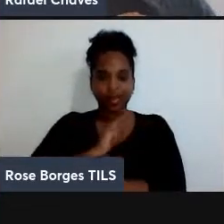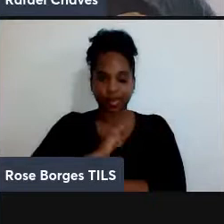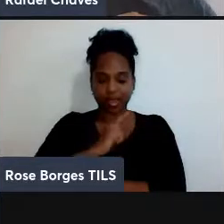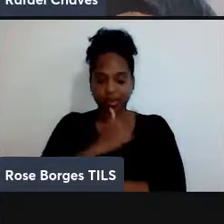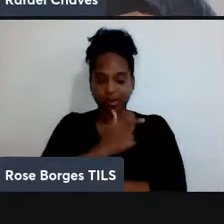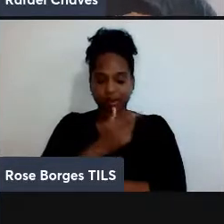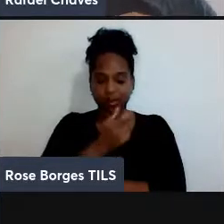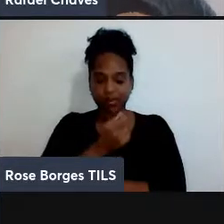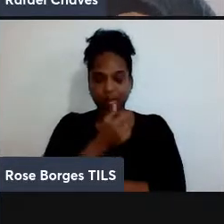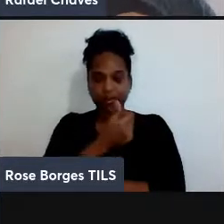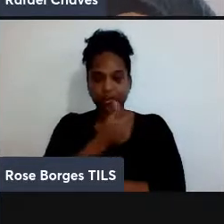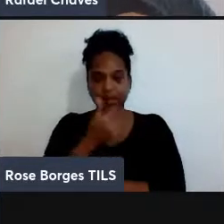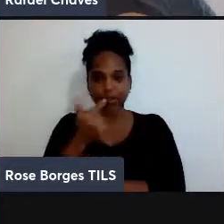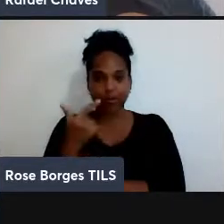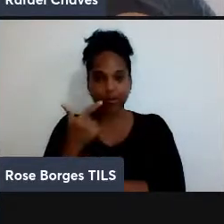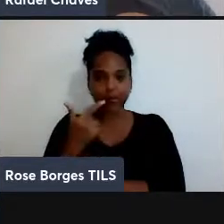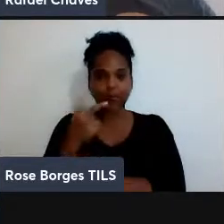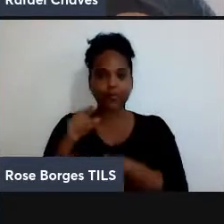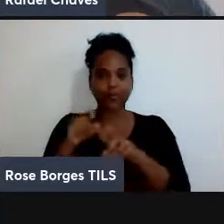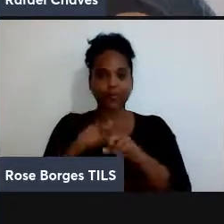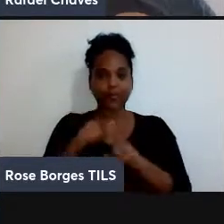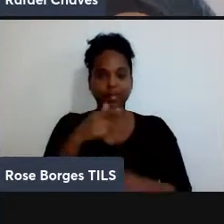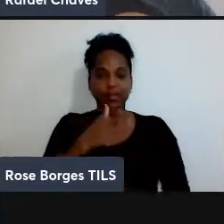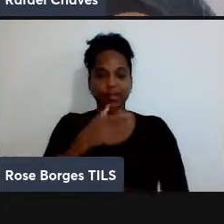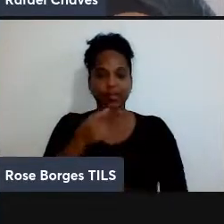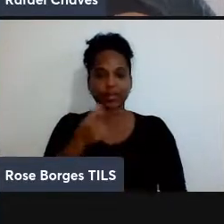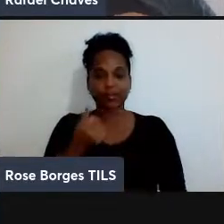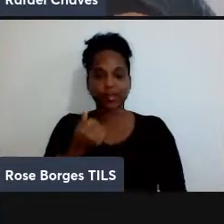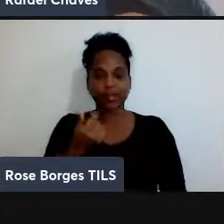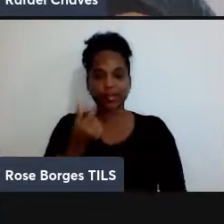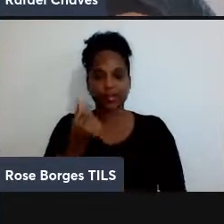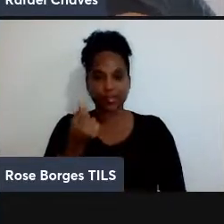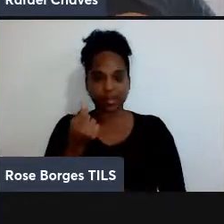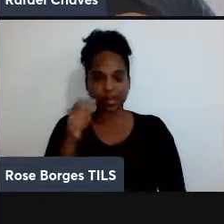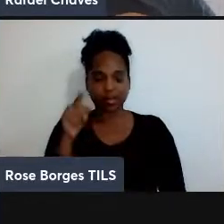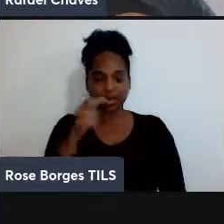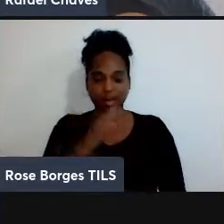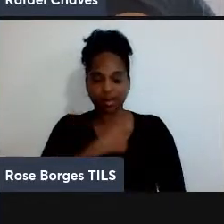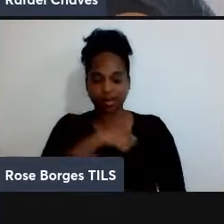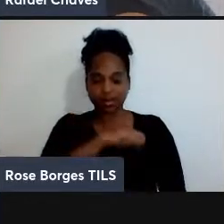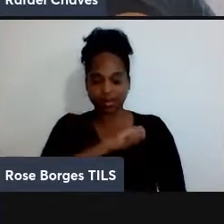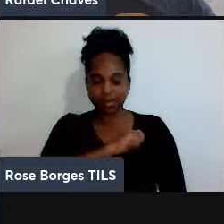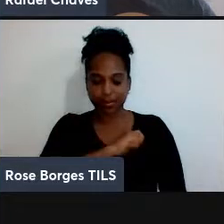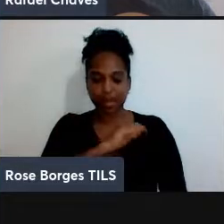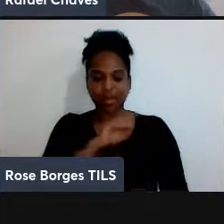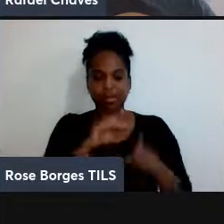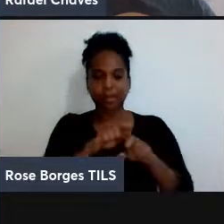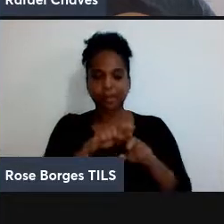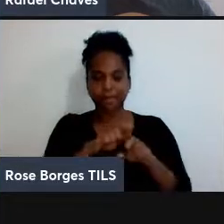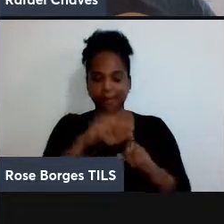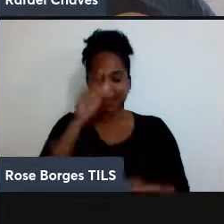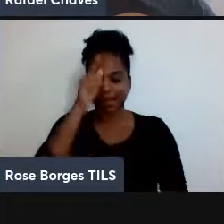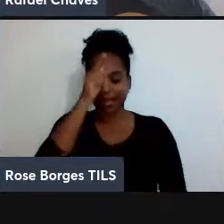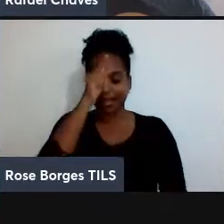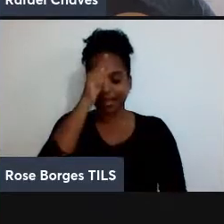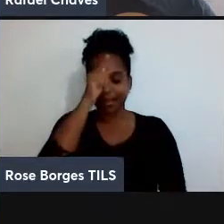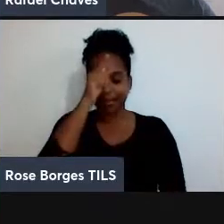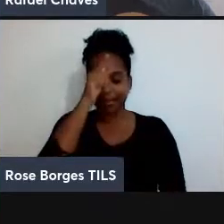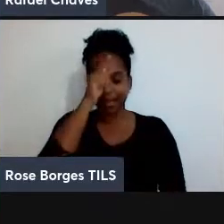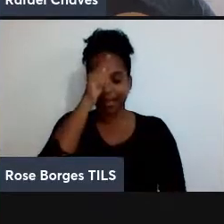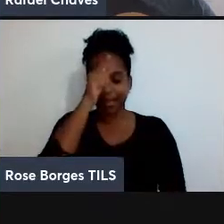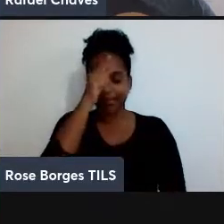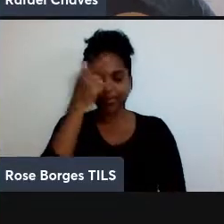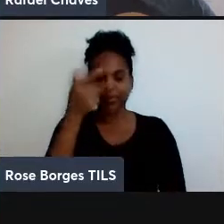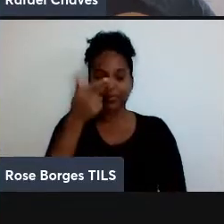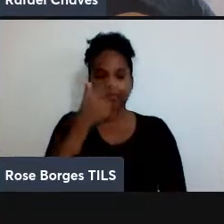2016, passando pela Espanha e duas instituições na Alemanha. E, em 2016,